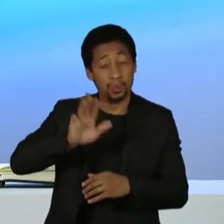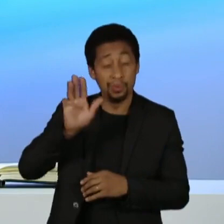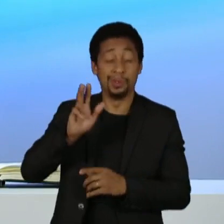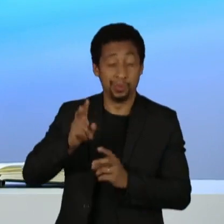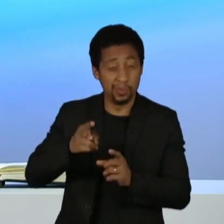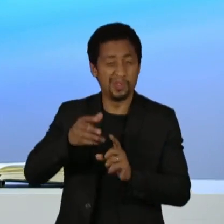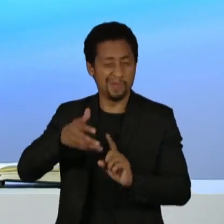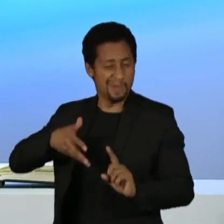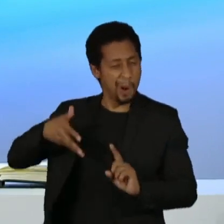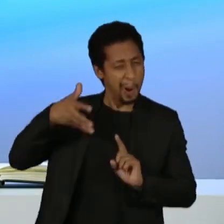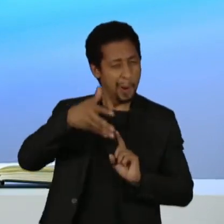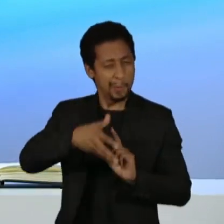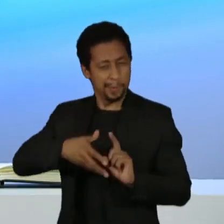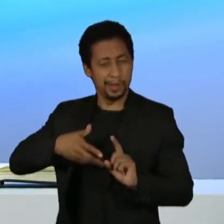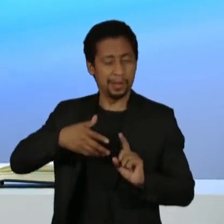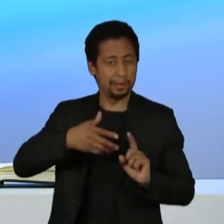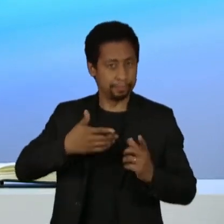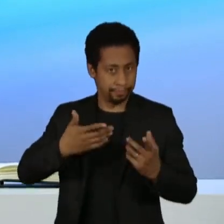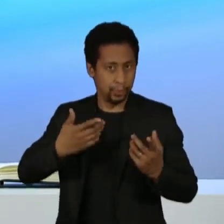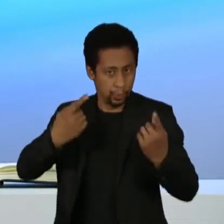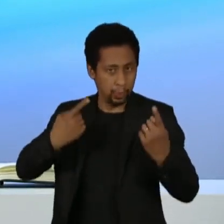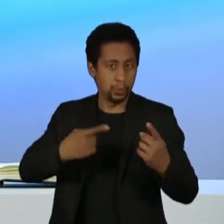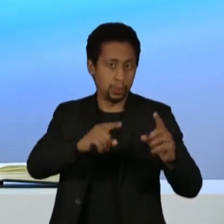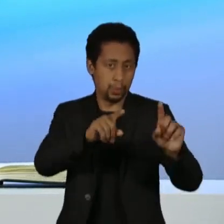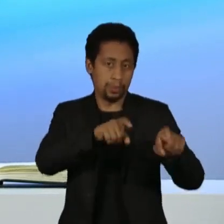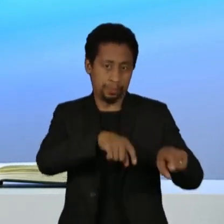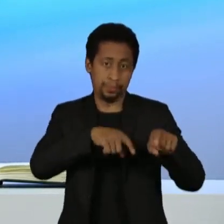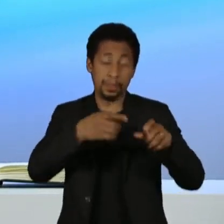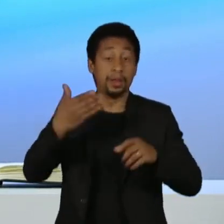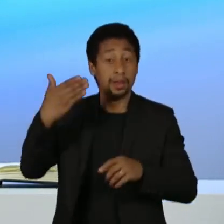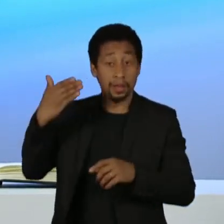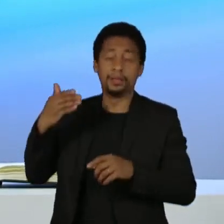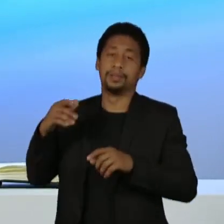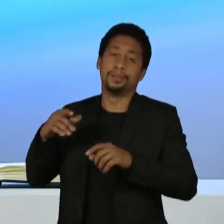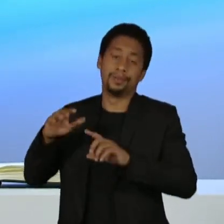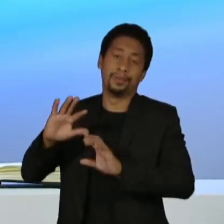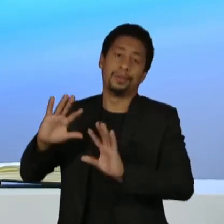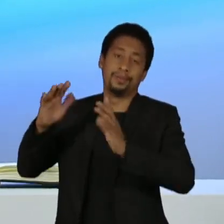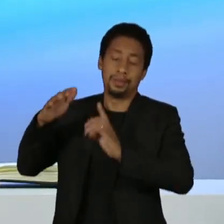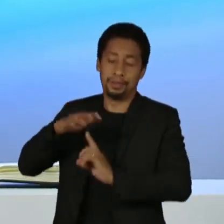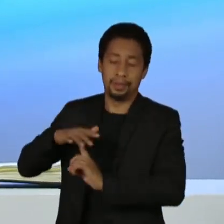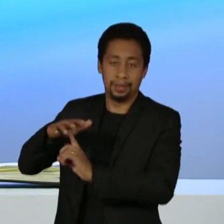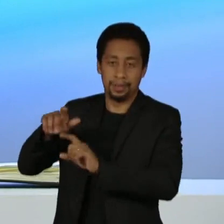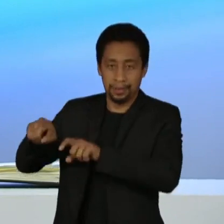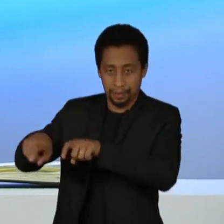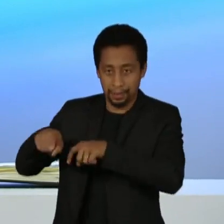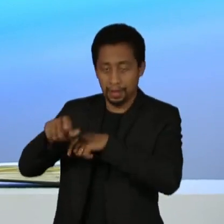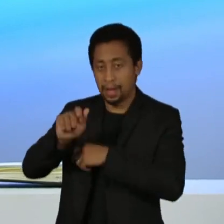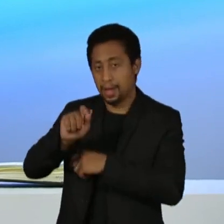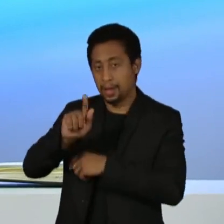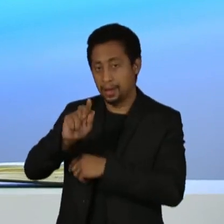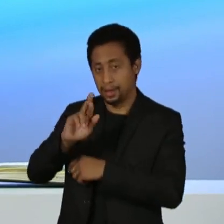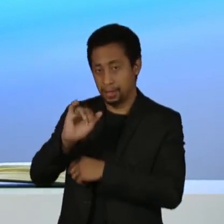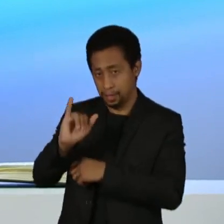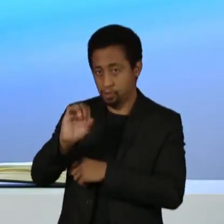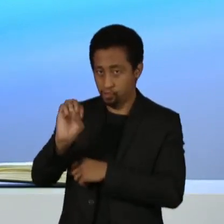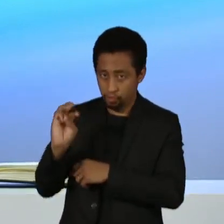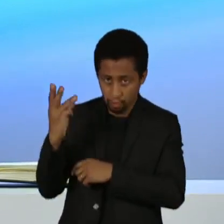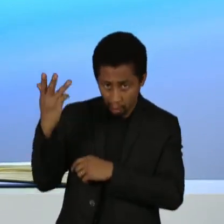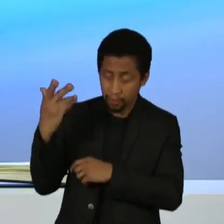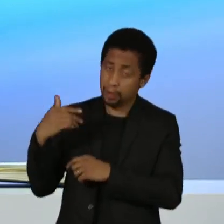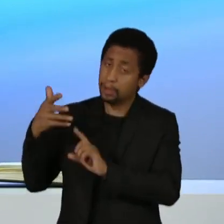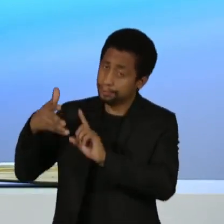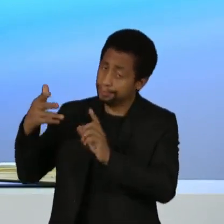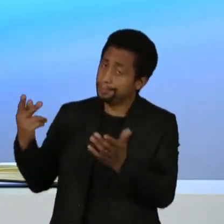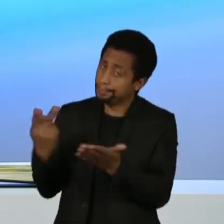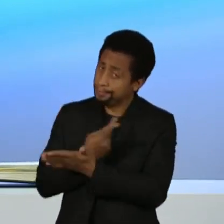agronegócio. Quando ele reagiu à questão da Grishow, ele foi agressivo. Como convencer o presidente a também não colocar mais lenha nessa fogueira, que já